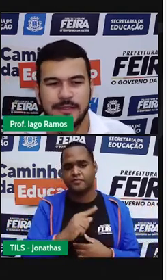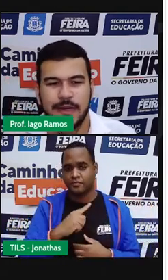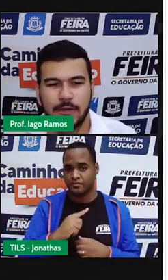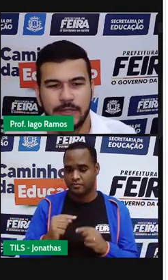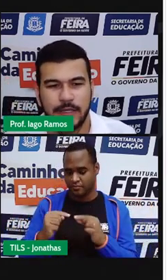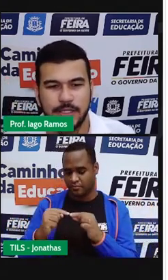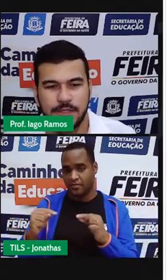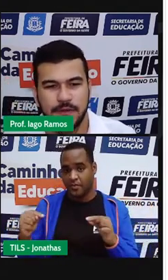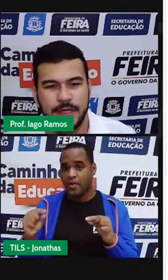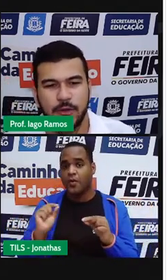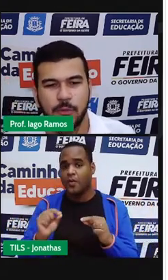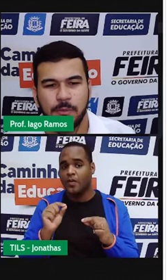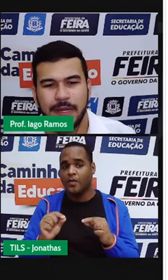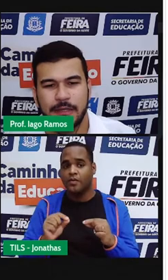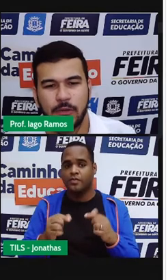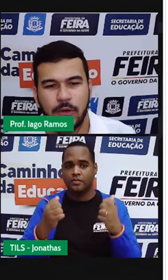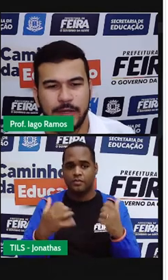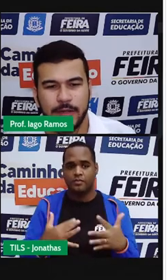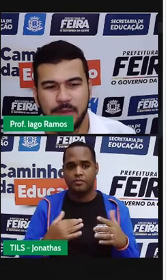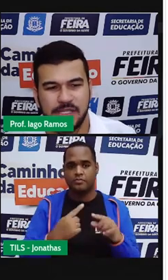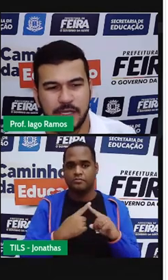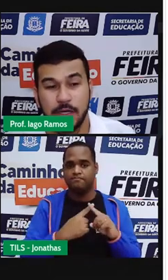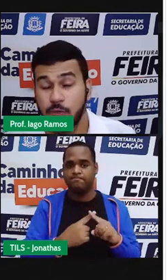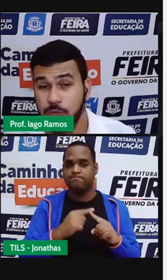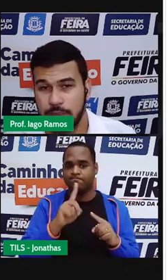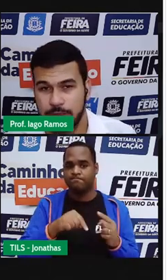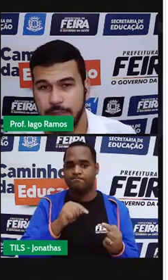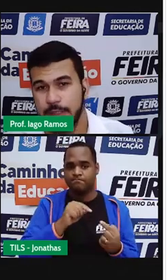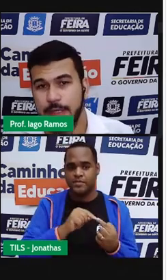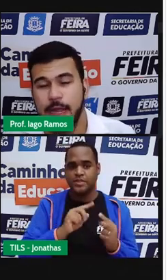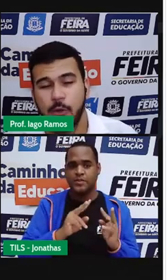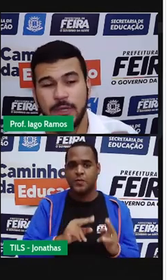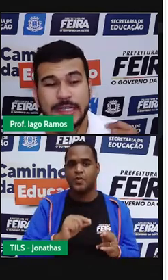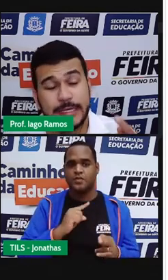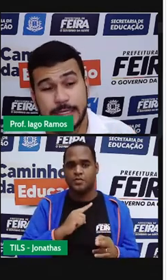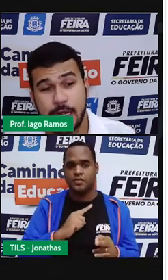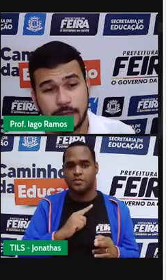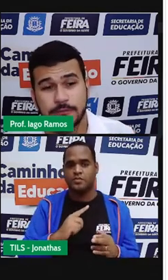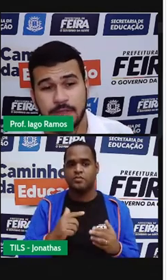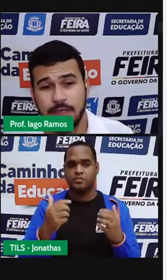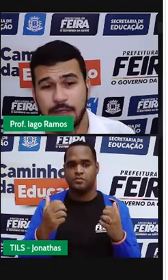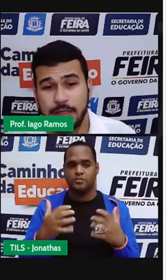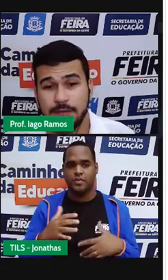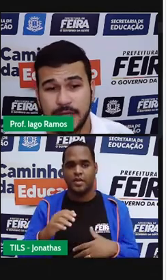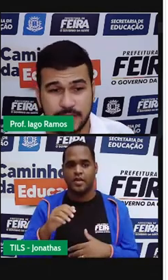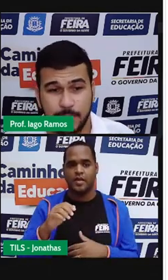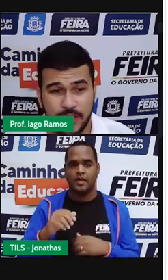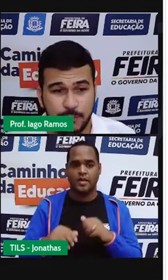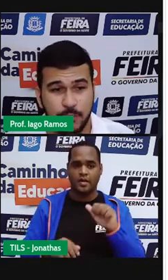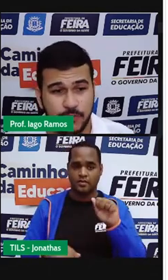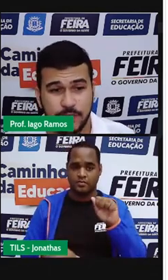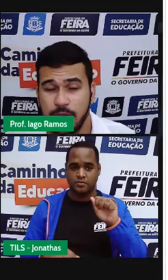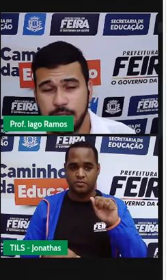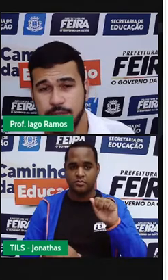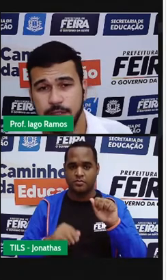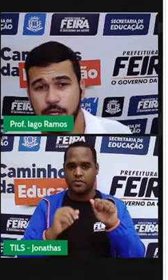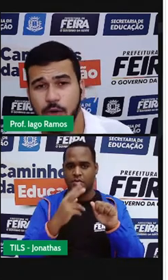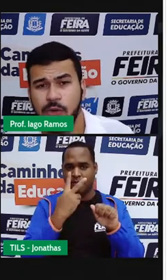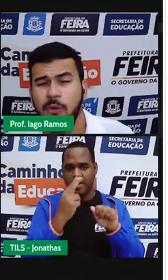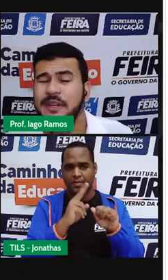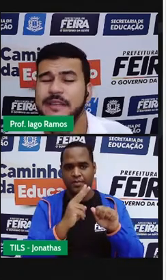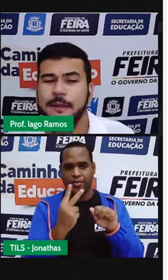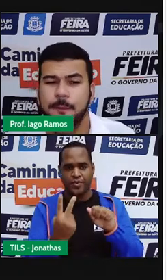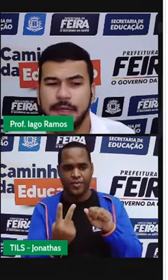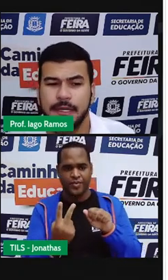Então, assinale a alternativa que completa corretamente a lacuna. É o item A inversamente proporcionais